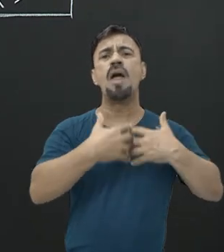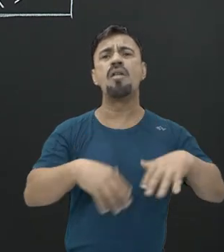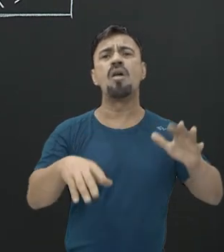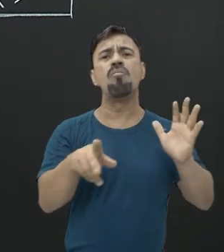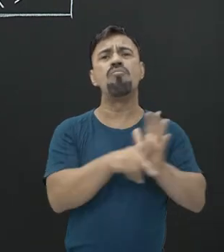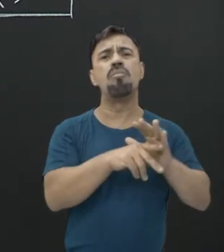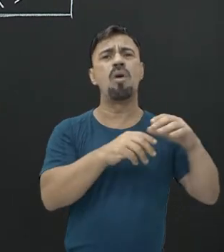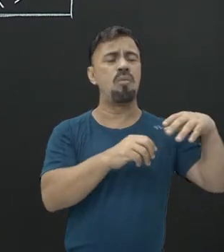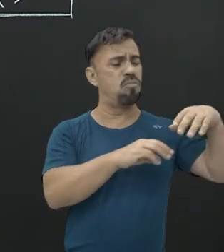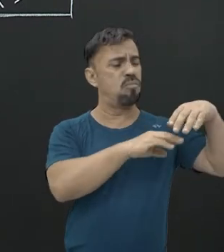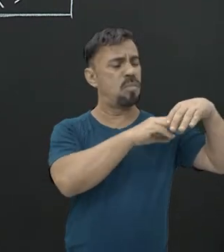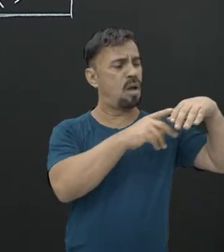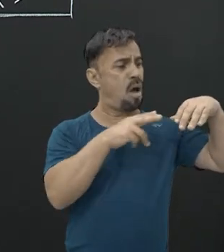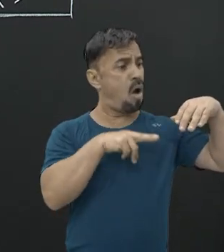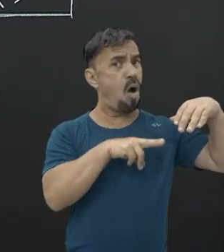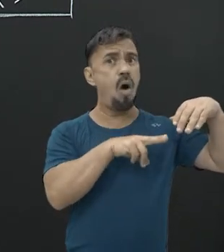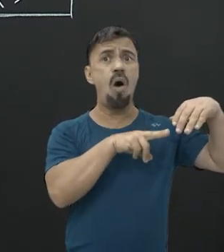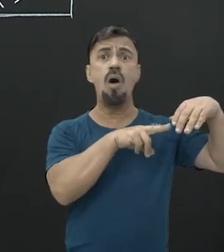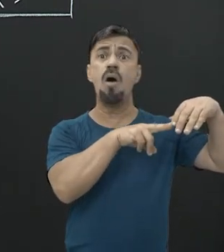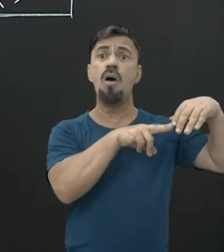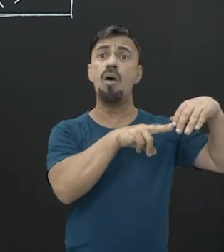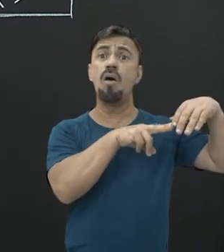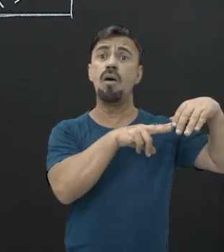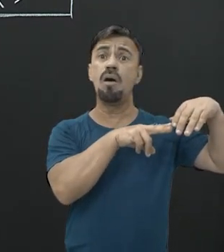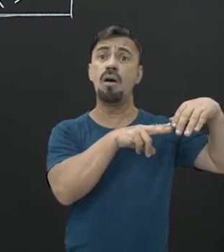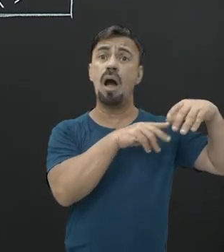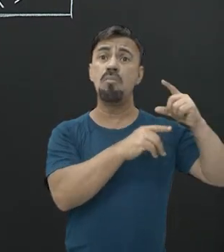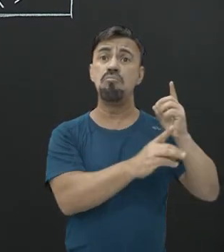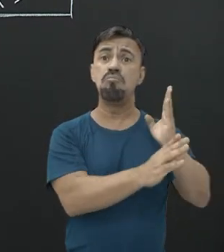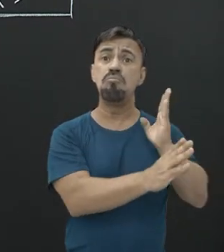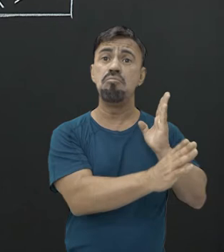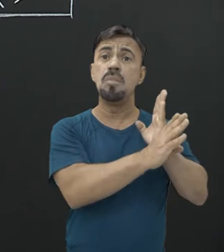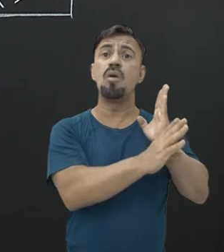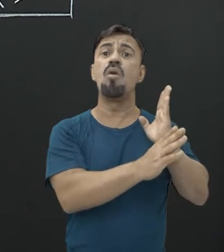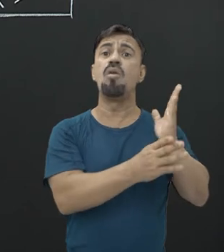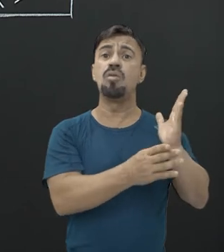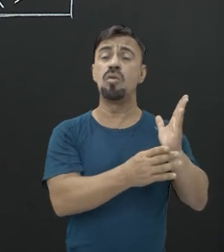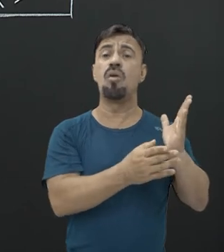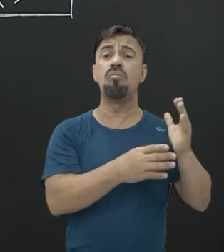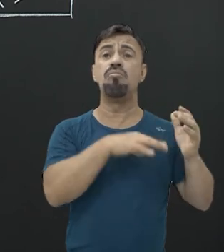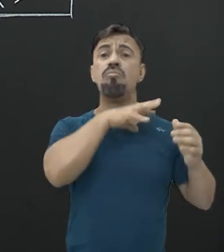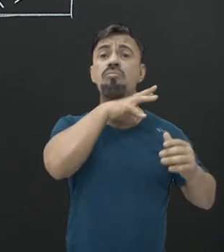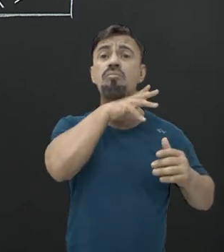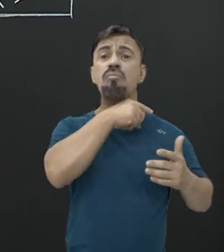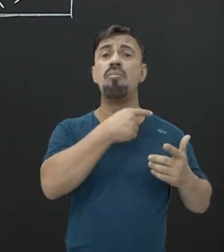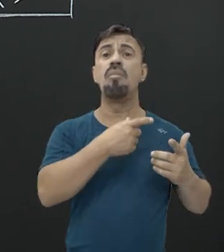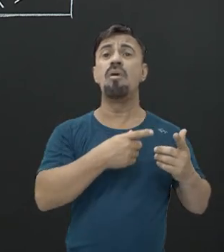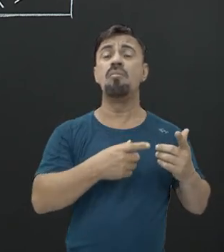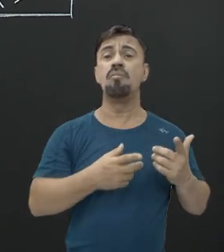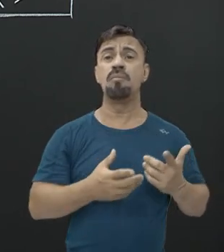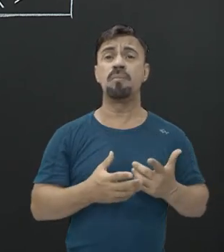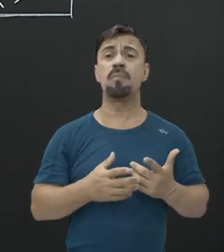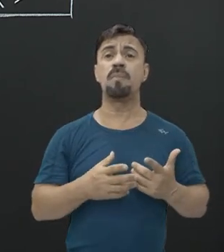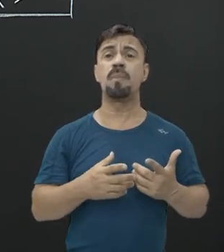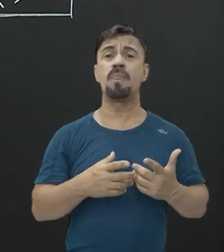foi expondo a profissão. Olha, está preservado aqui. Eu tenho, então, um fóssil. E tem fóssil no mundo